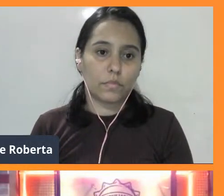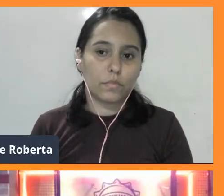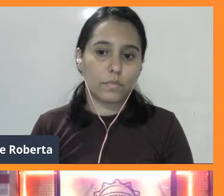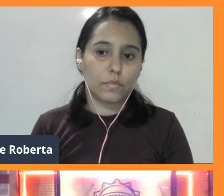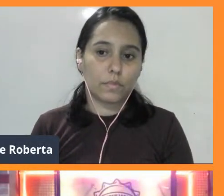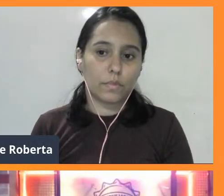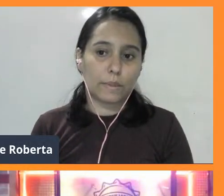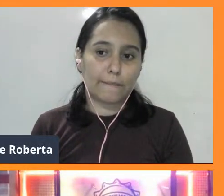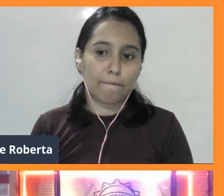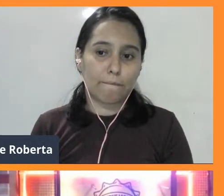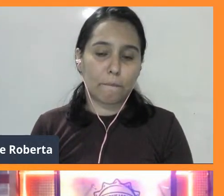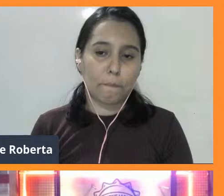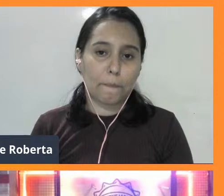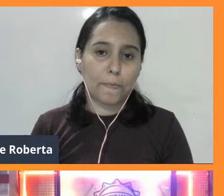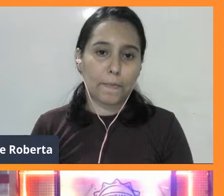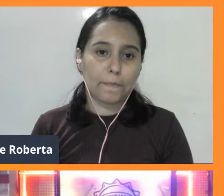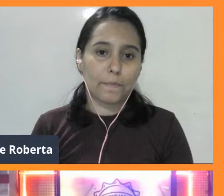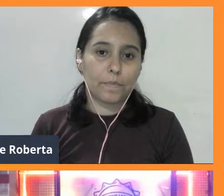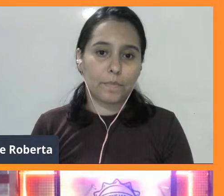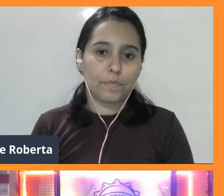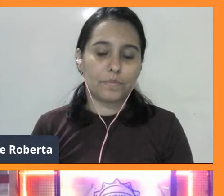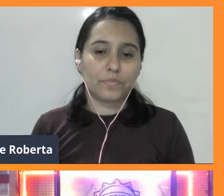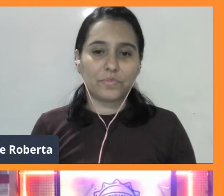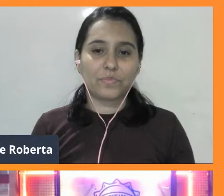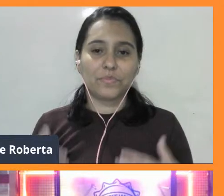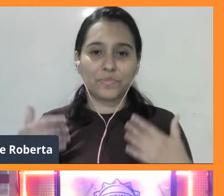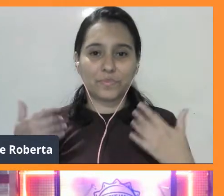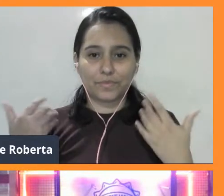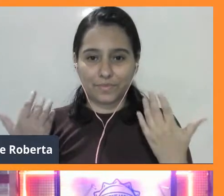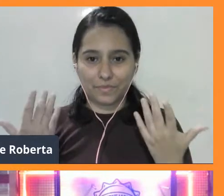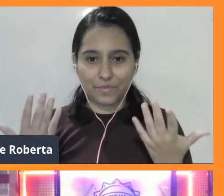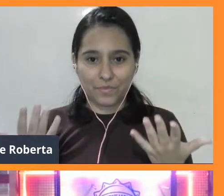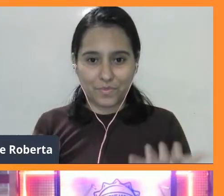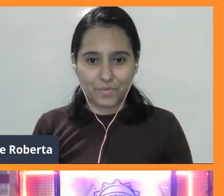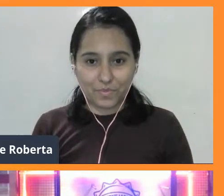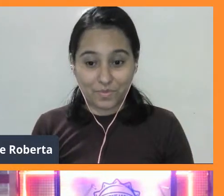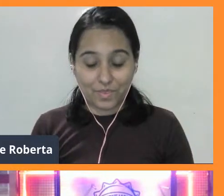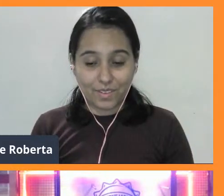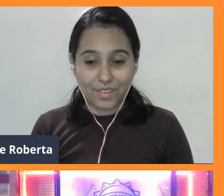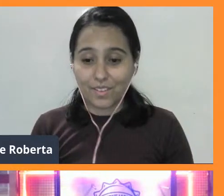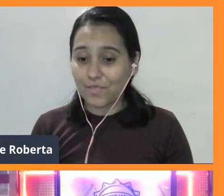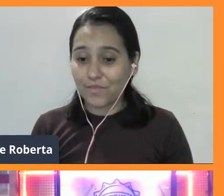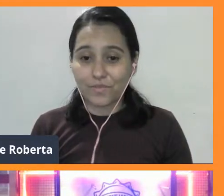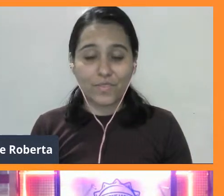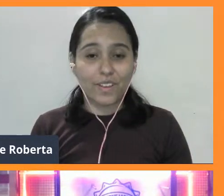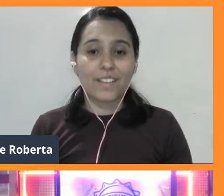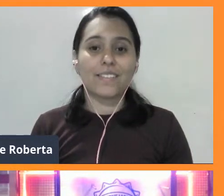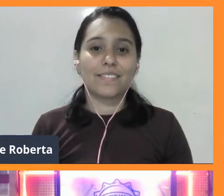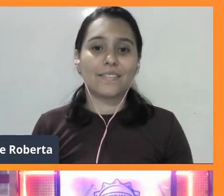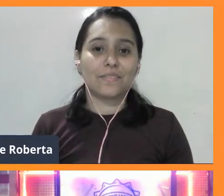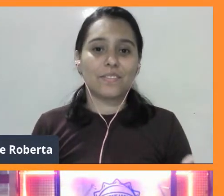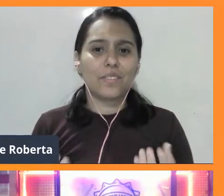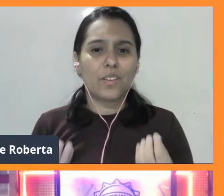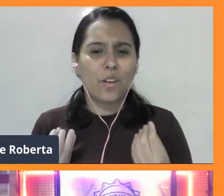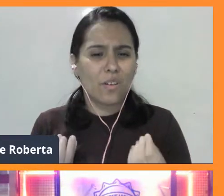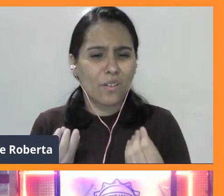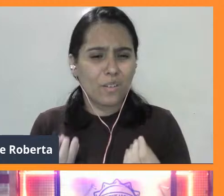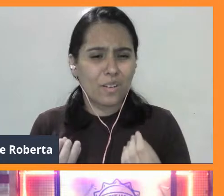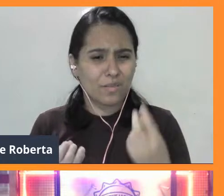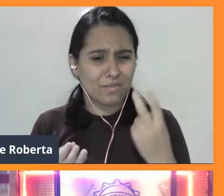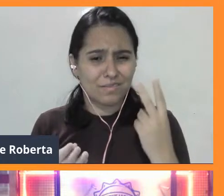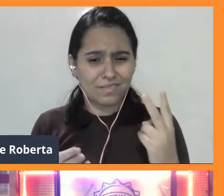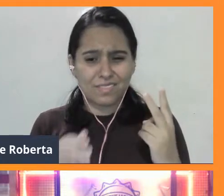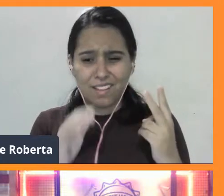Gente, eu estou ainda chocada, viu, Daniel? Com esse negócio dos dois pênis dos